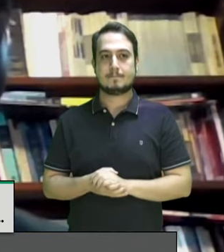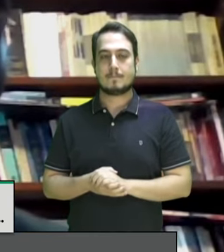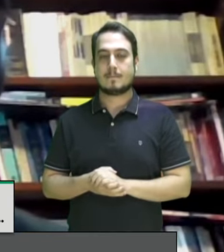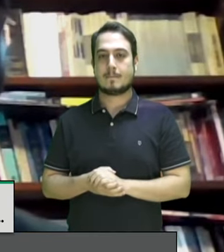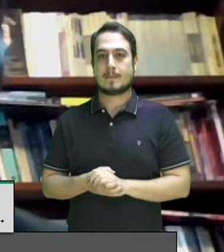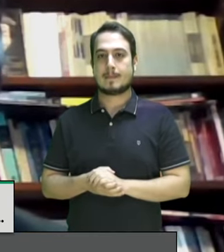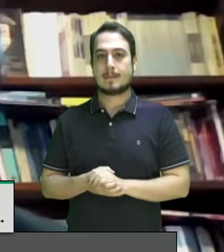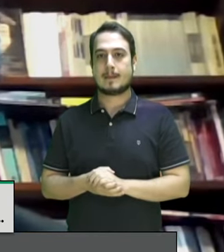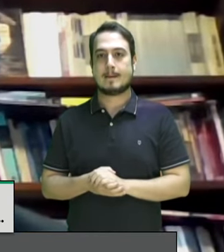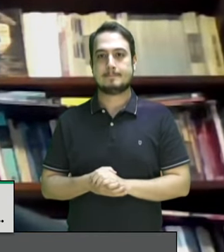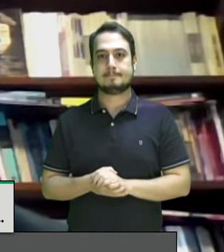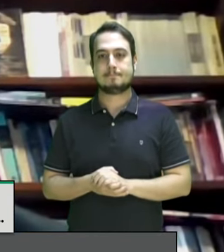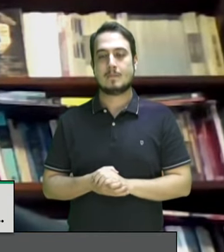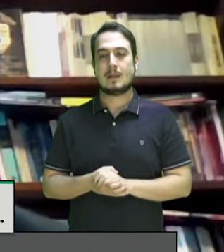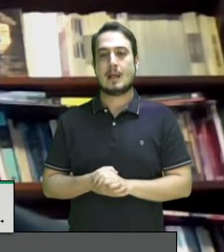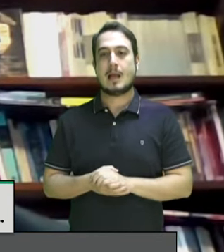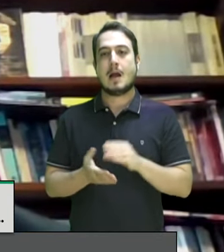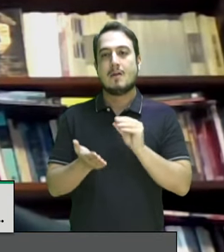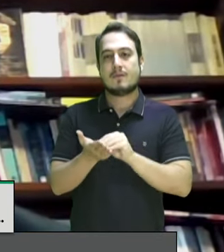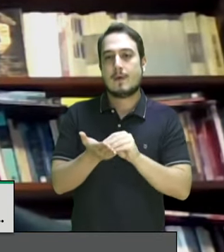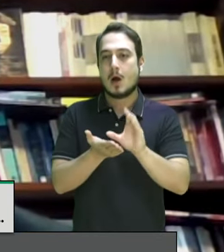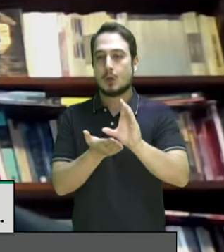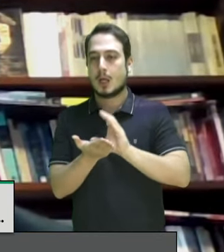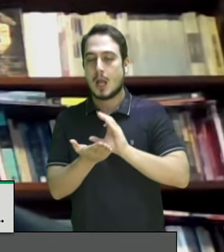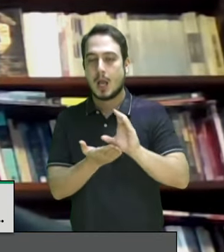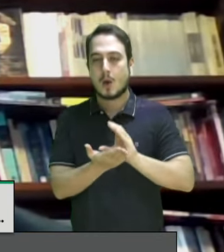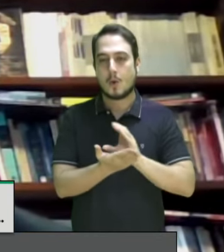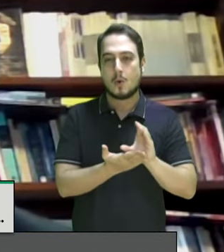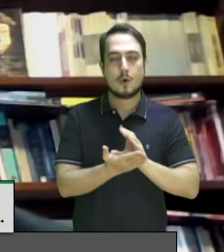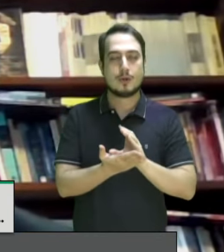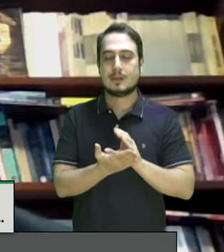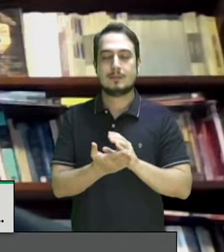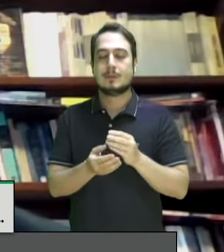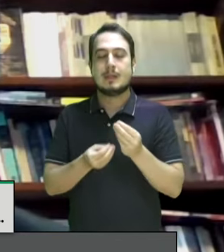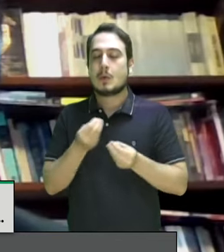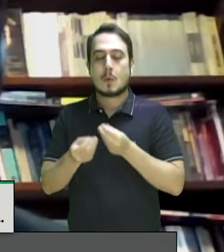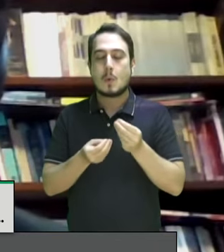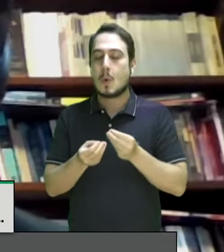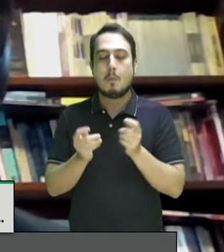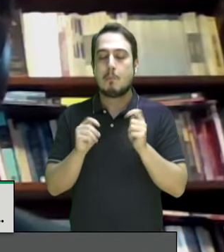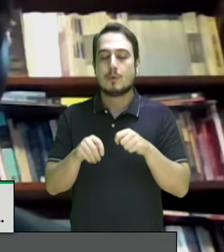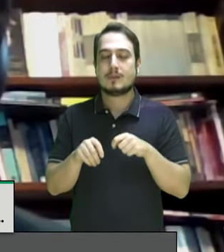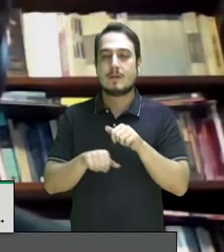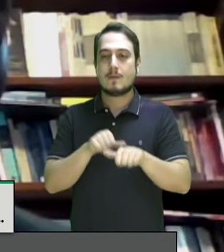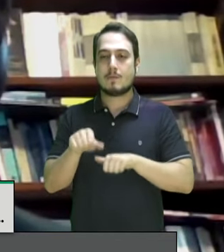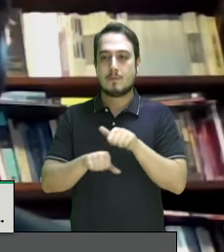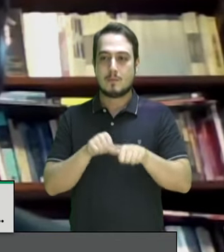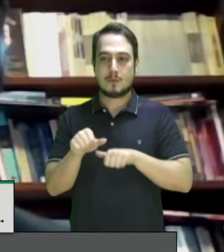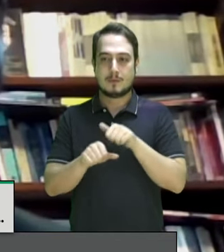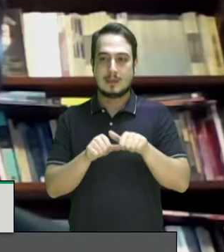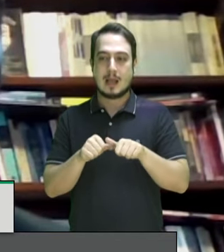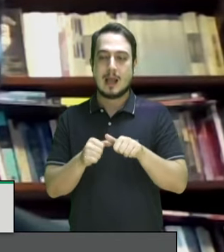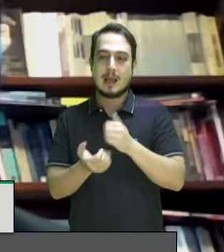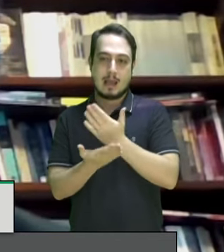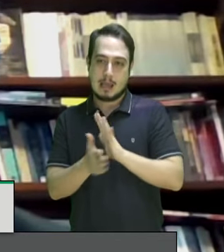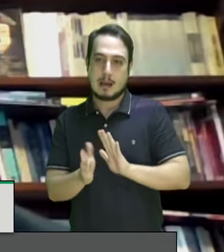são carreados obviamente que não há possibilidade alguma de se alterar esse quadro que absolutamente